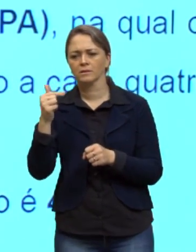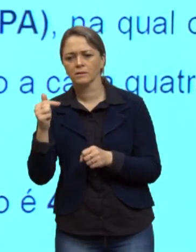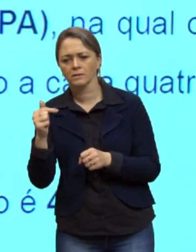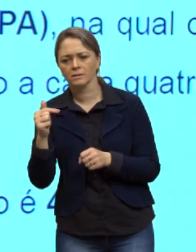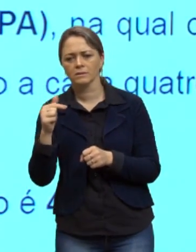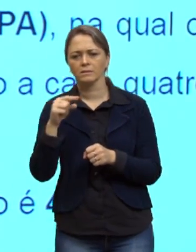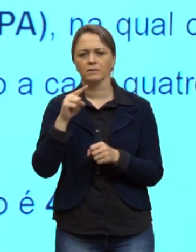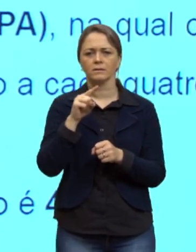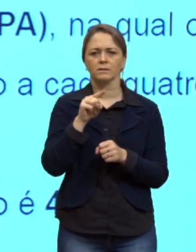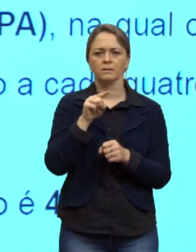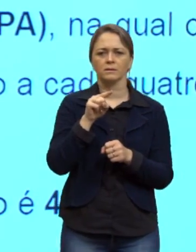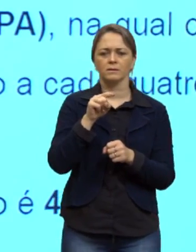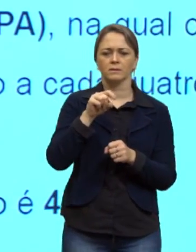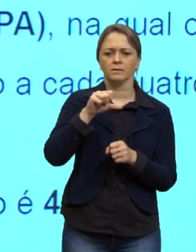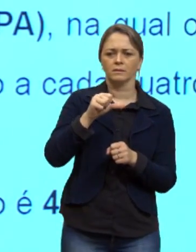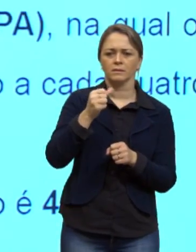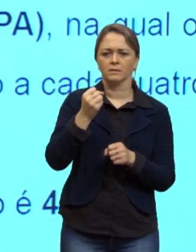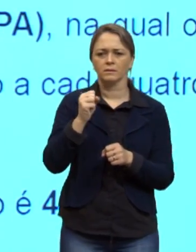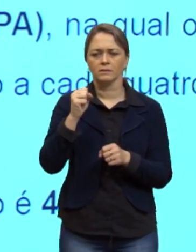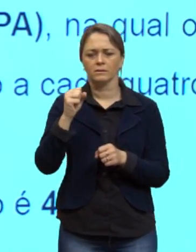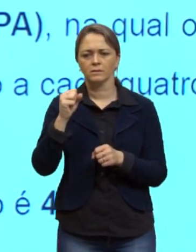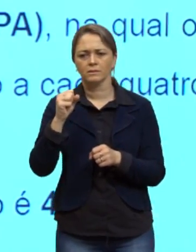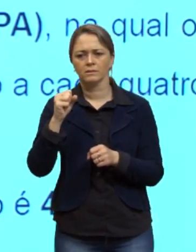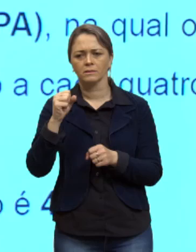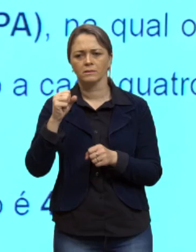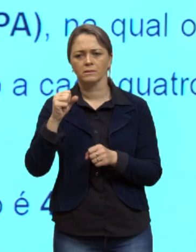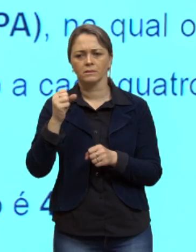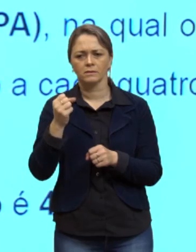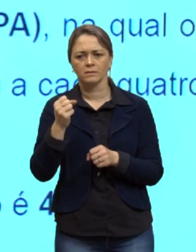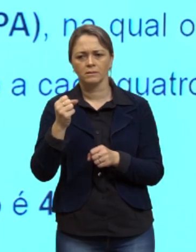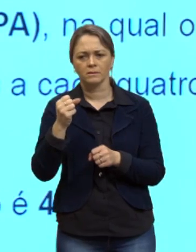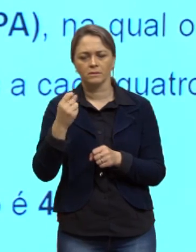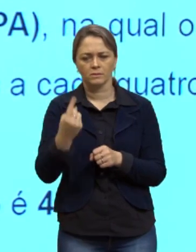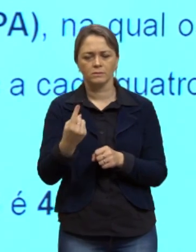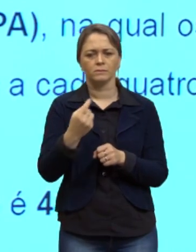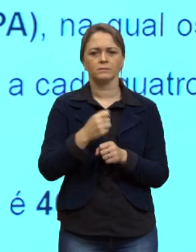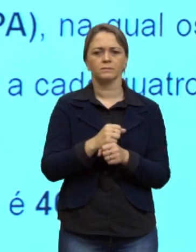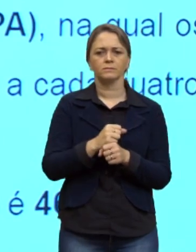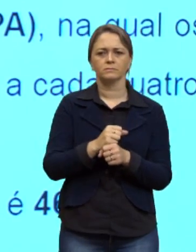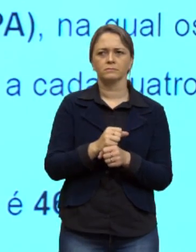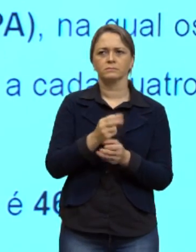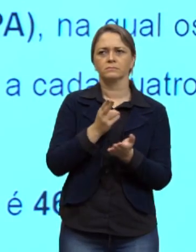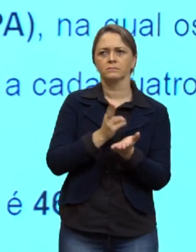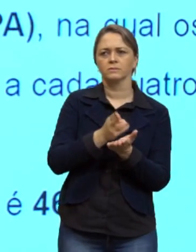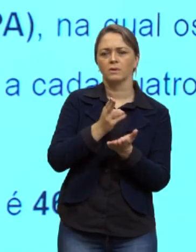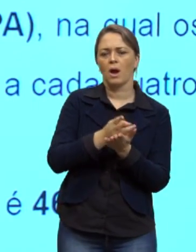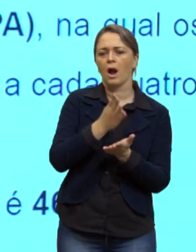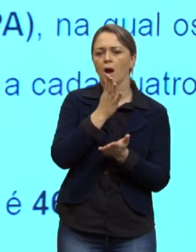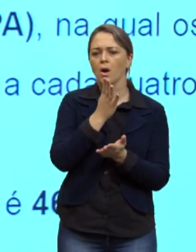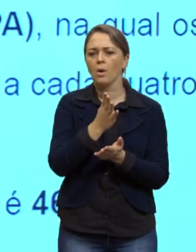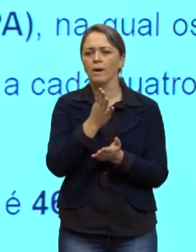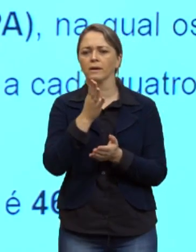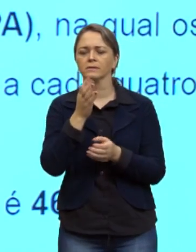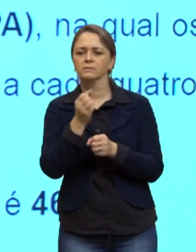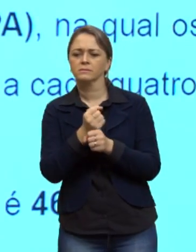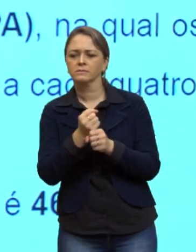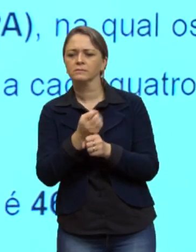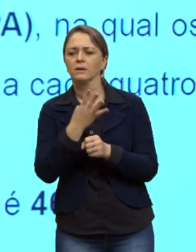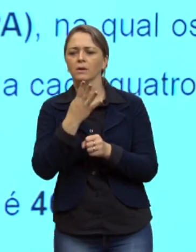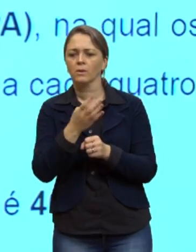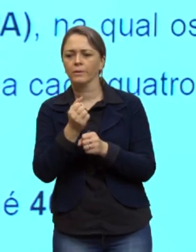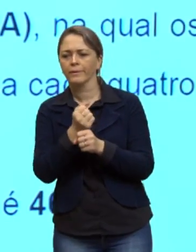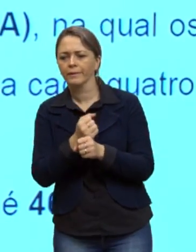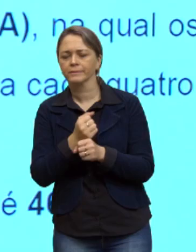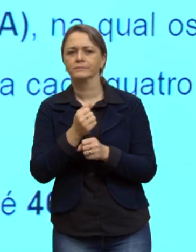1987 para 1991 certo e aí nós estamos passando de quatro em quatro anos então esses